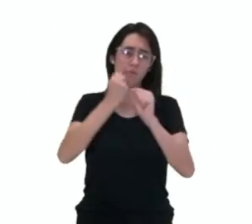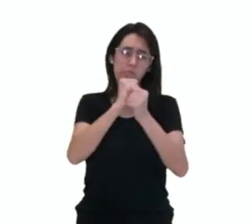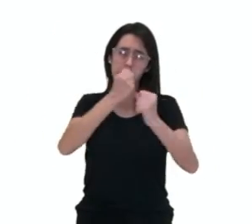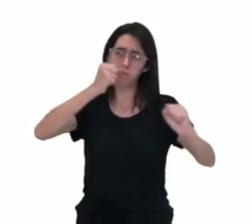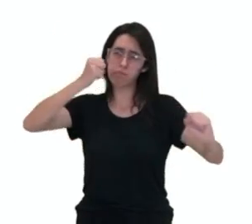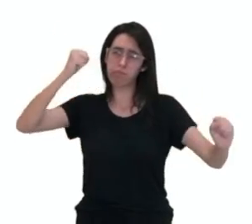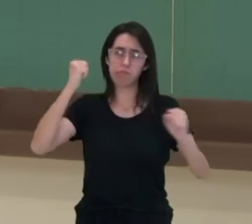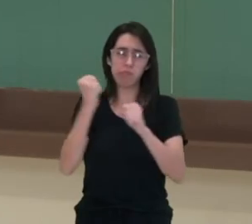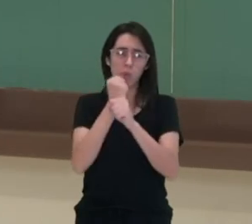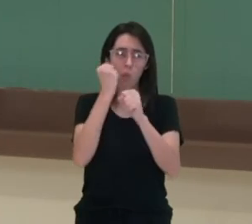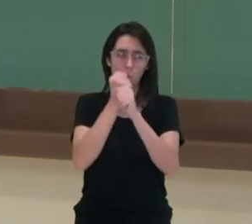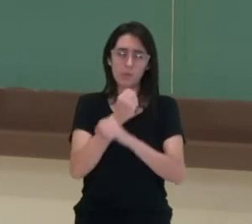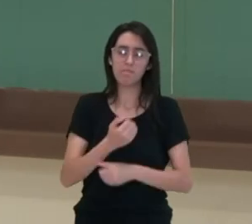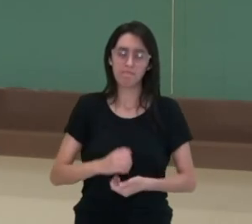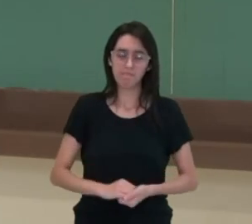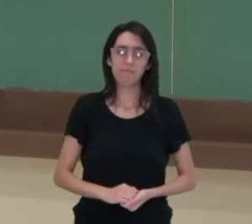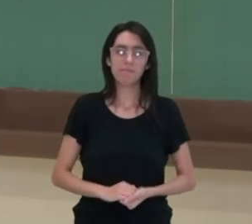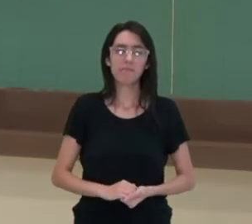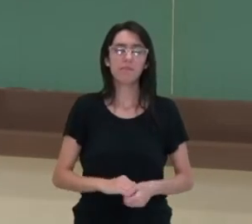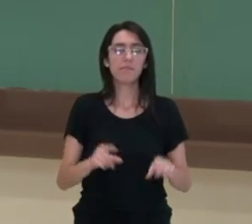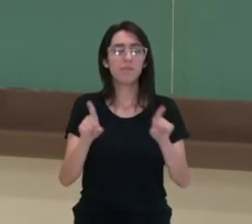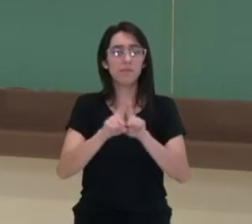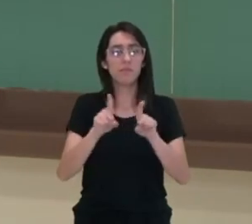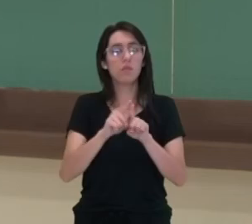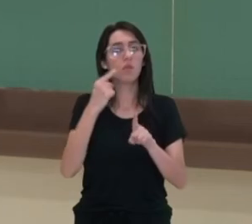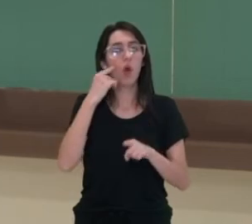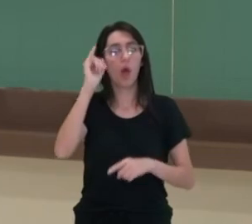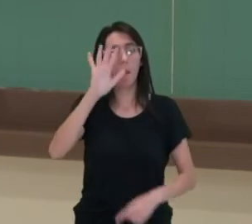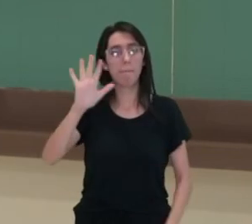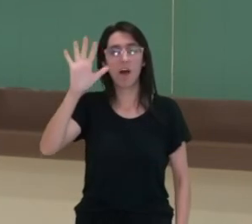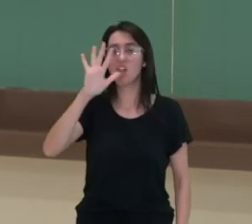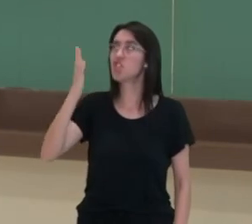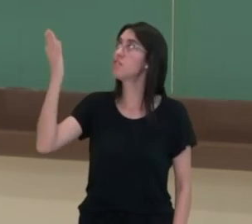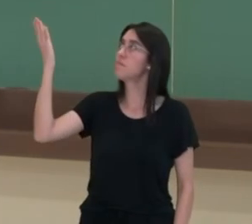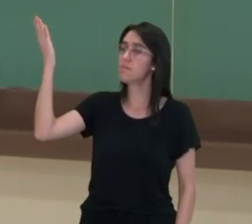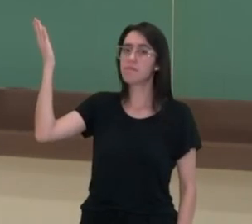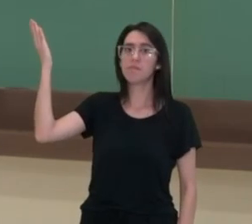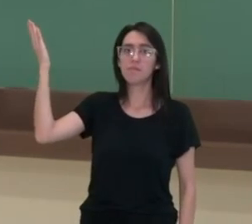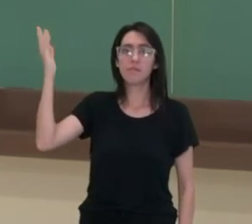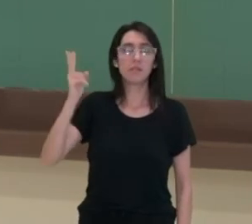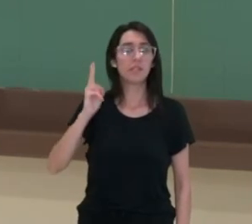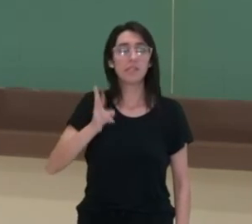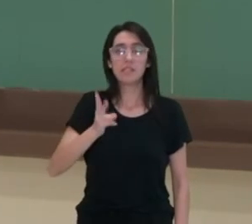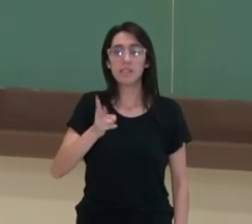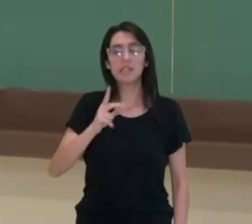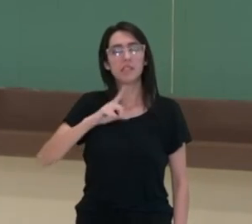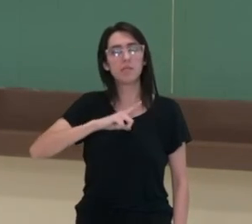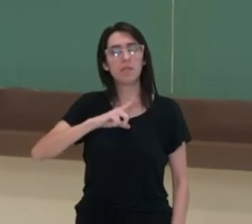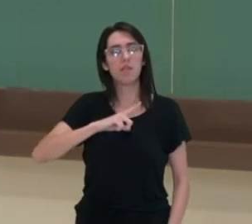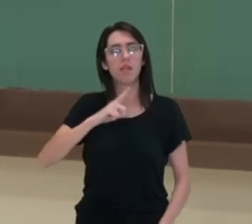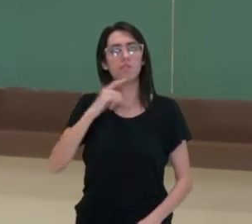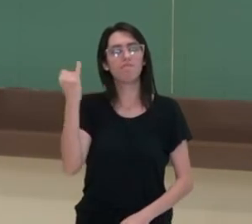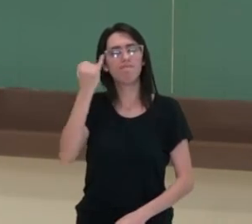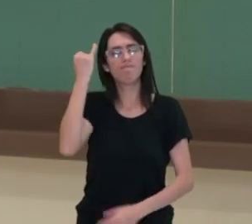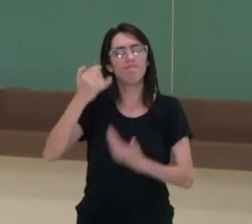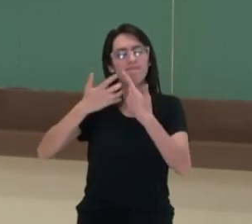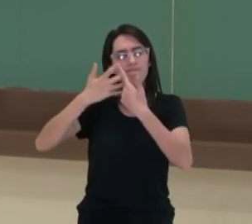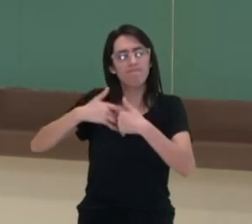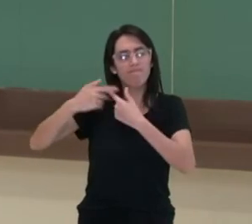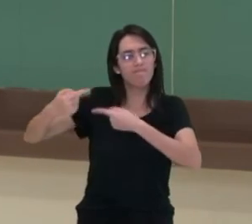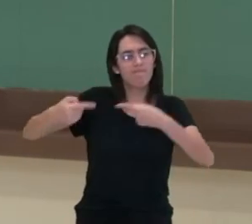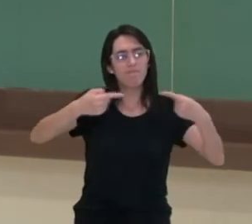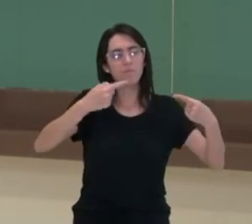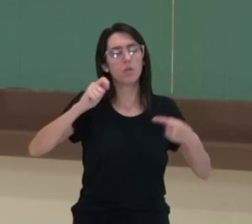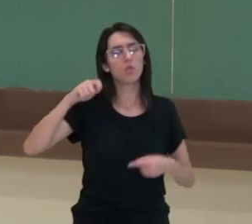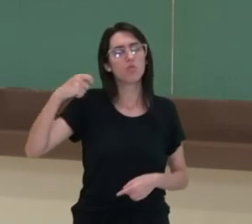construção mundial. Dentro disso, olhem as imagens, que sempre vão estar embebendo a nossa discussão a respeito das